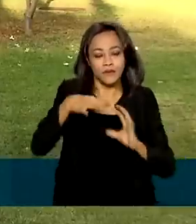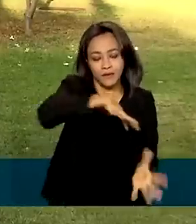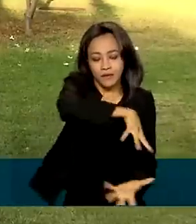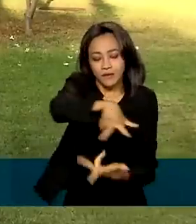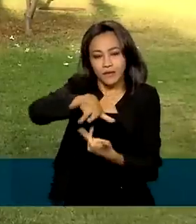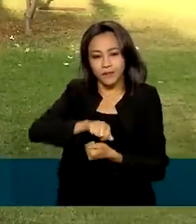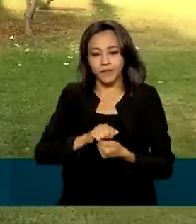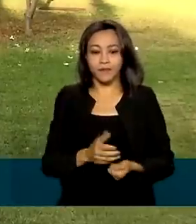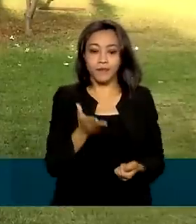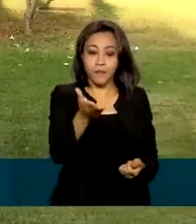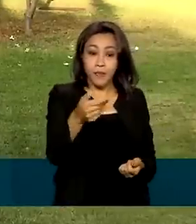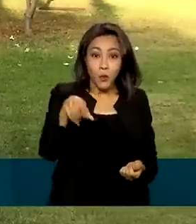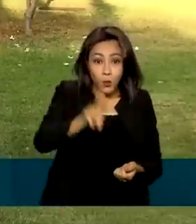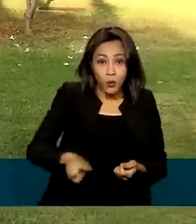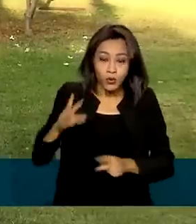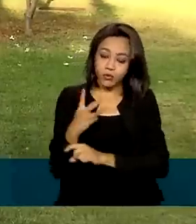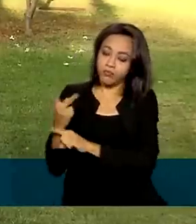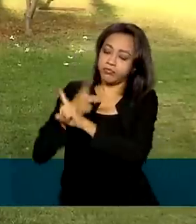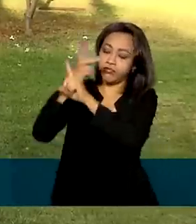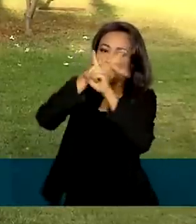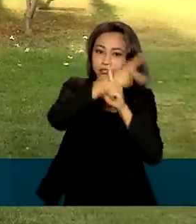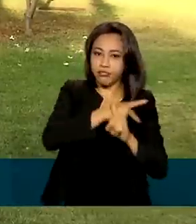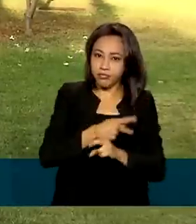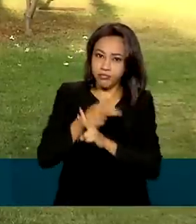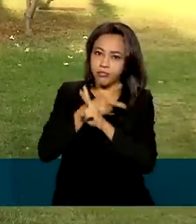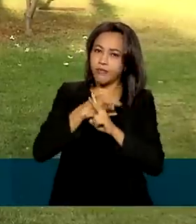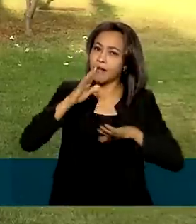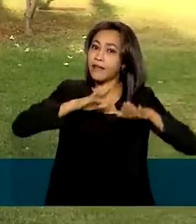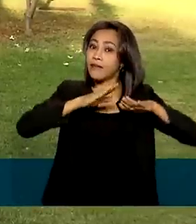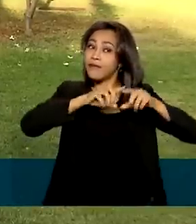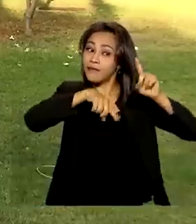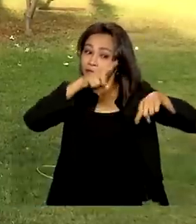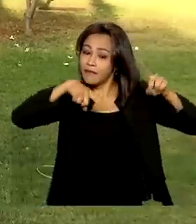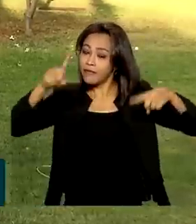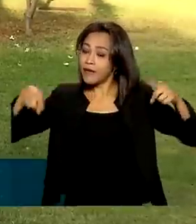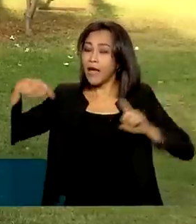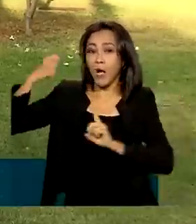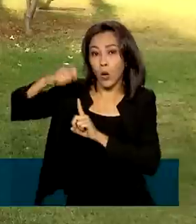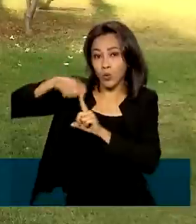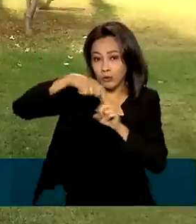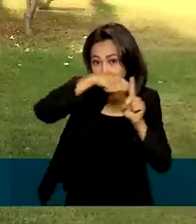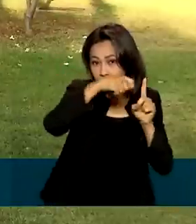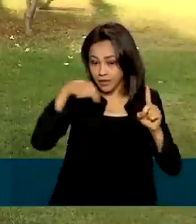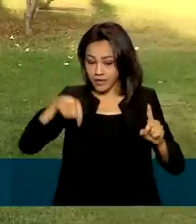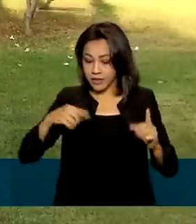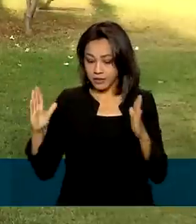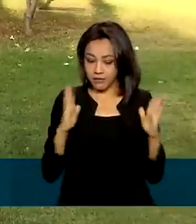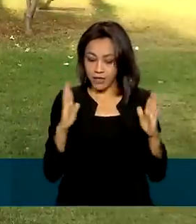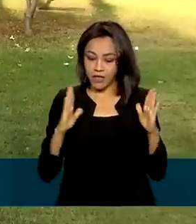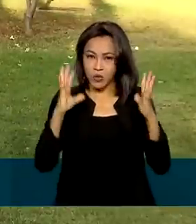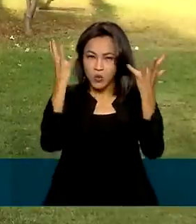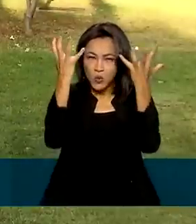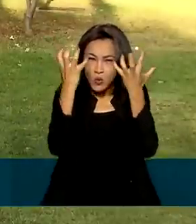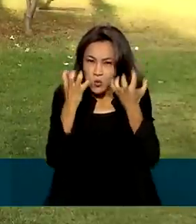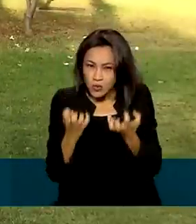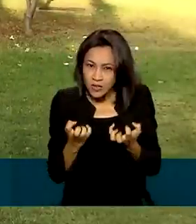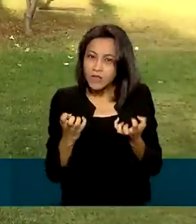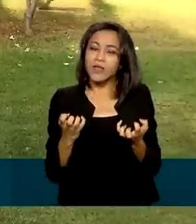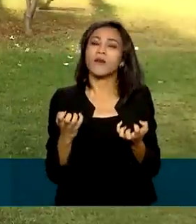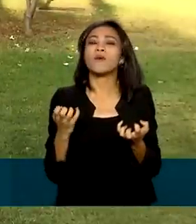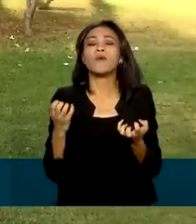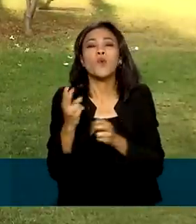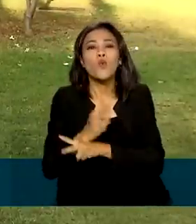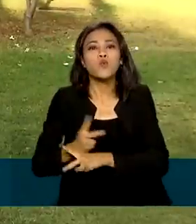a partir dos ventos varia de acordo com os meses do ano. Agora, no período seco, com o início da temporada dos